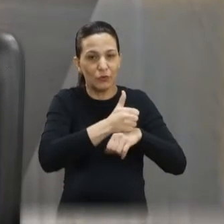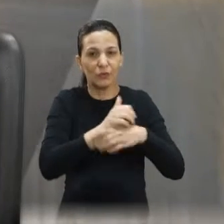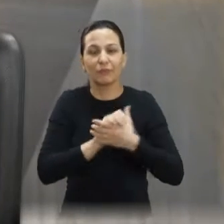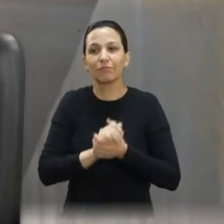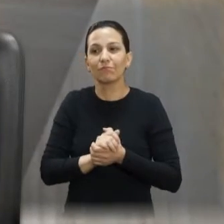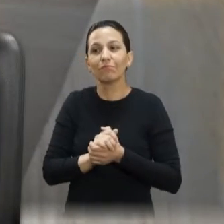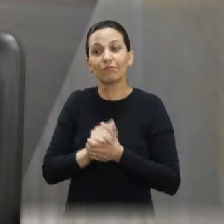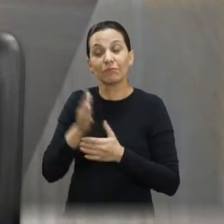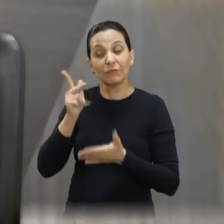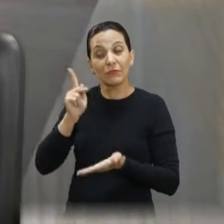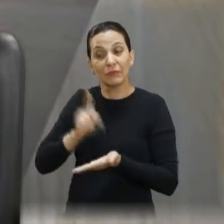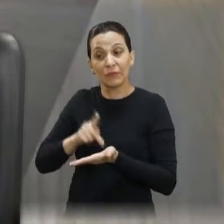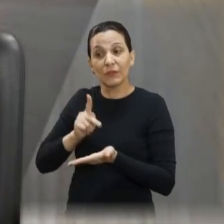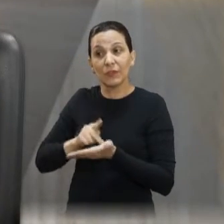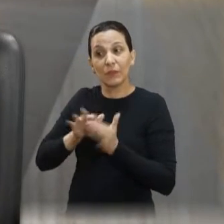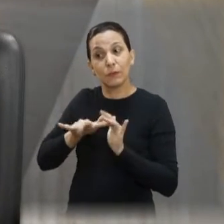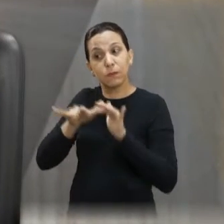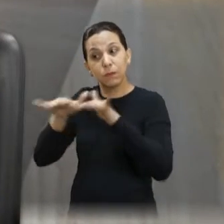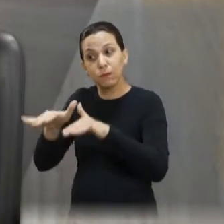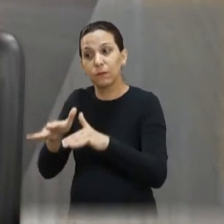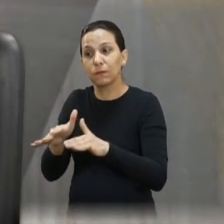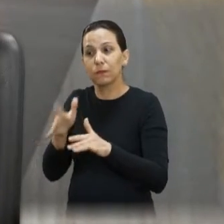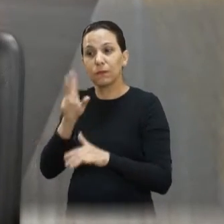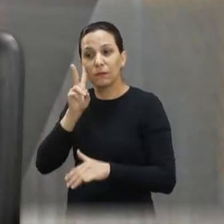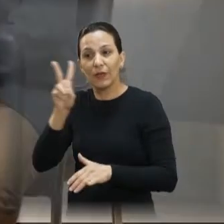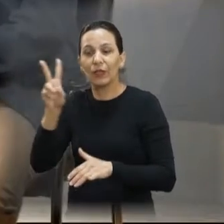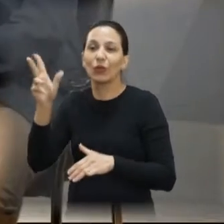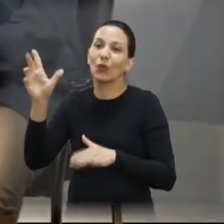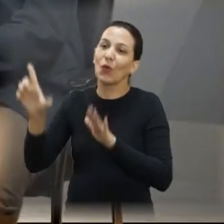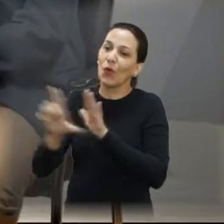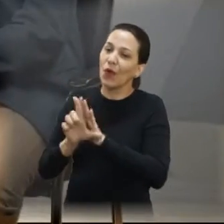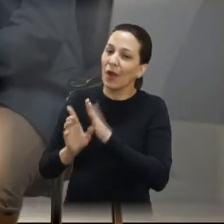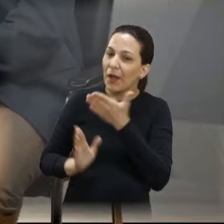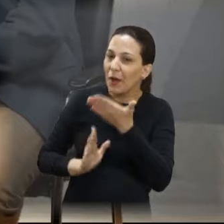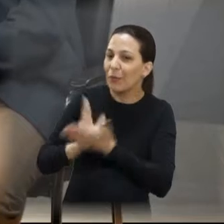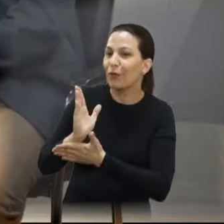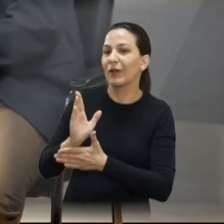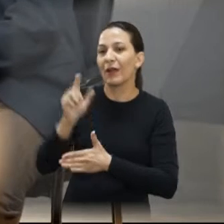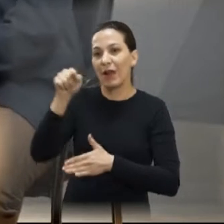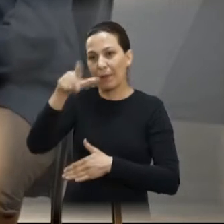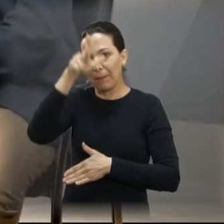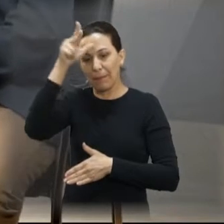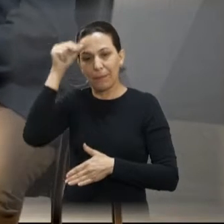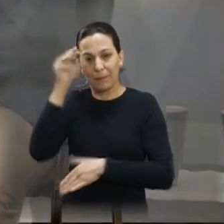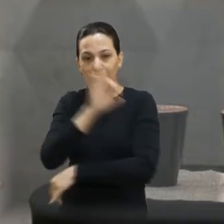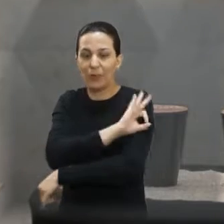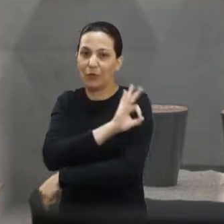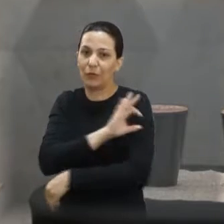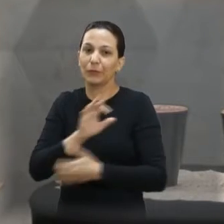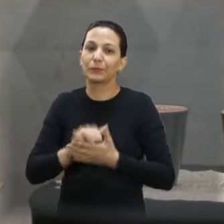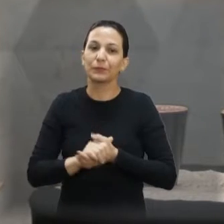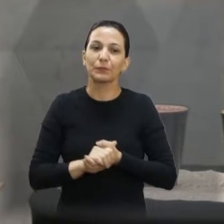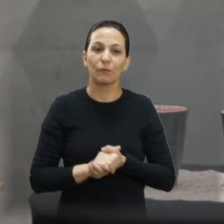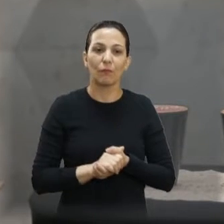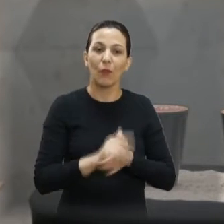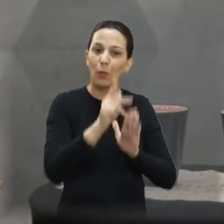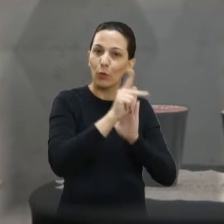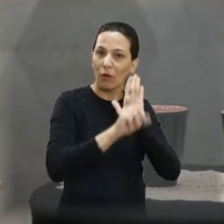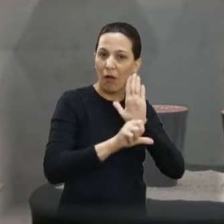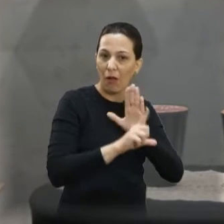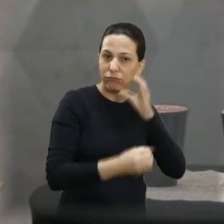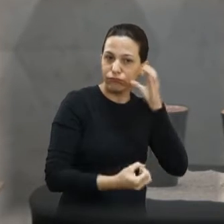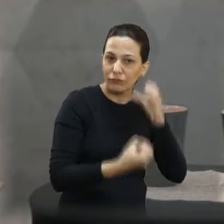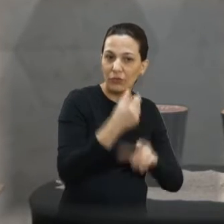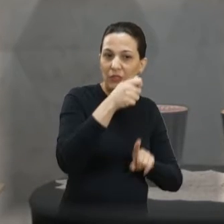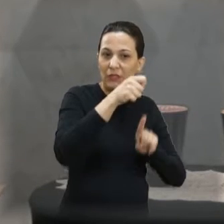acompanhando o sancionamento da lei. Tá ótimo. Vereador, tem um outro projeto de lei que instituiu na cidade